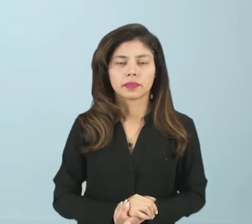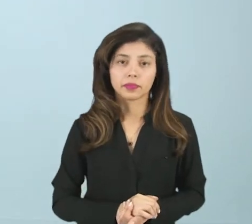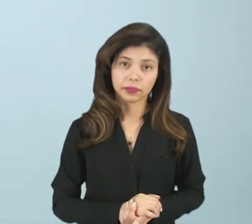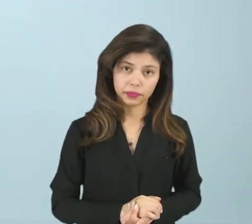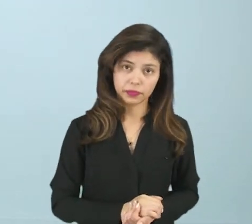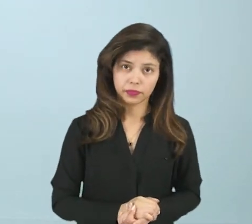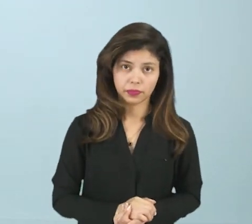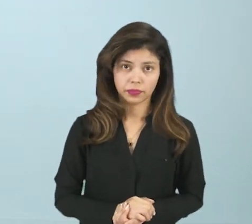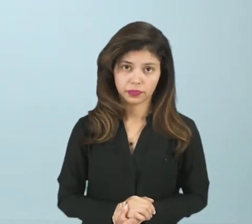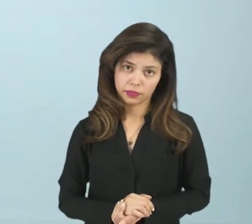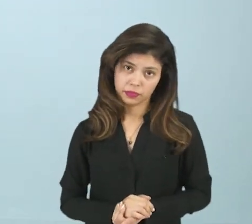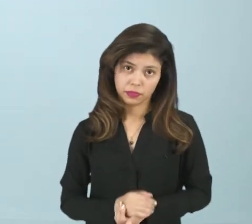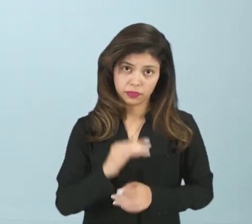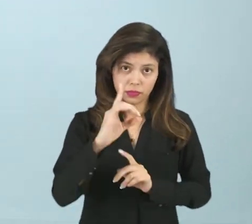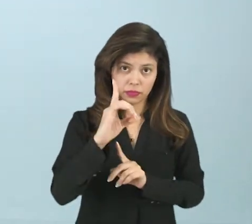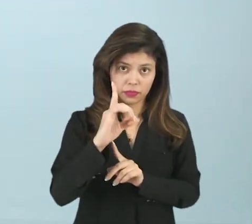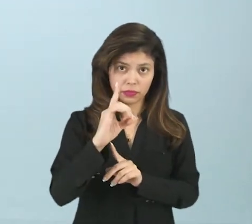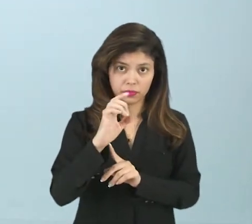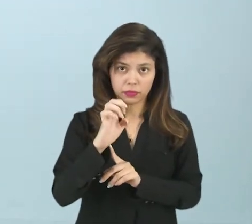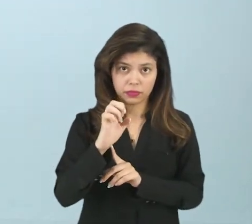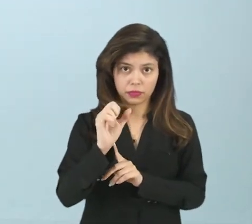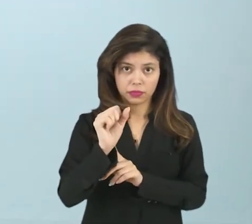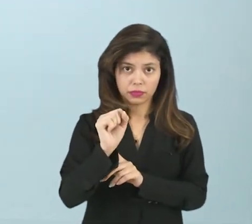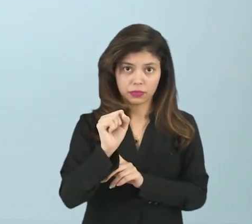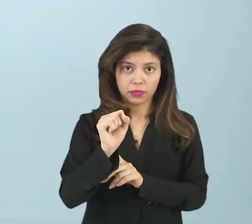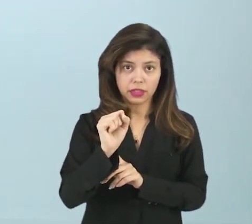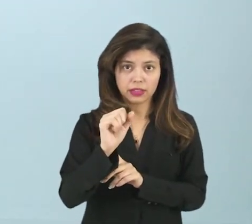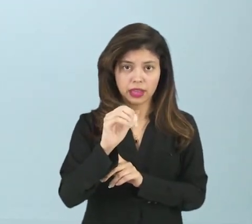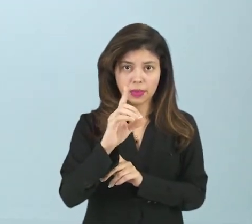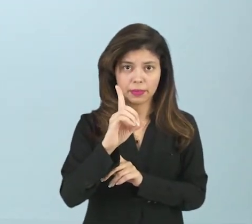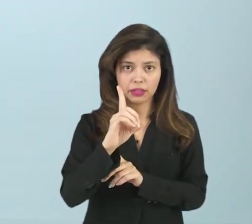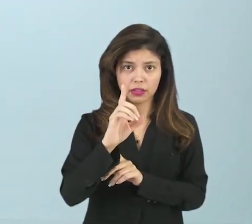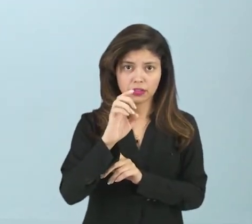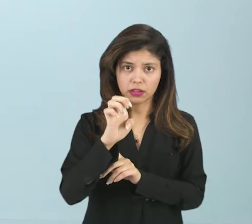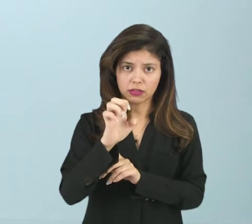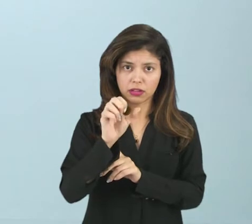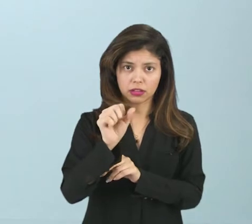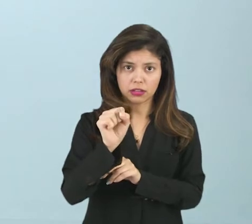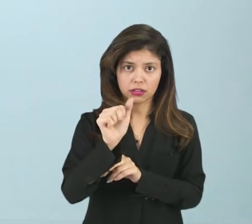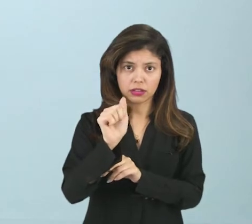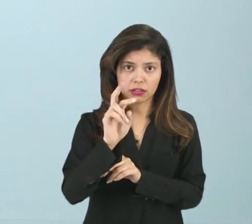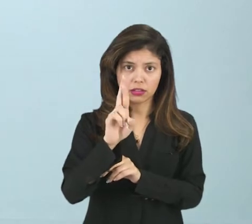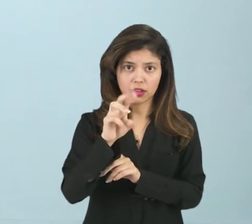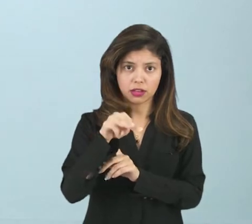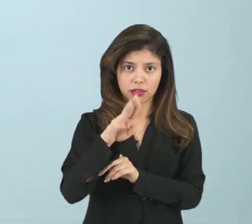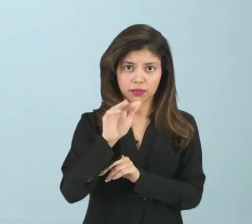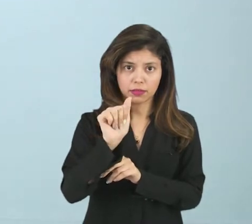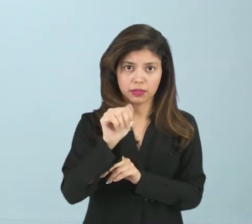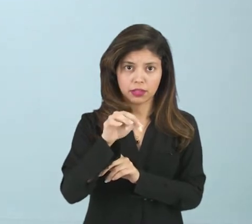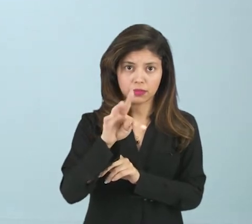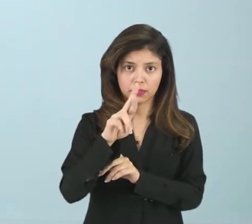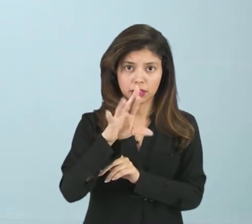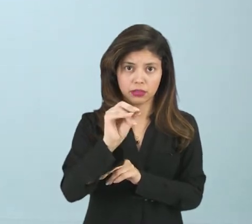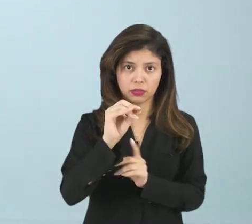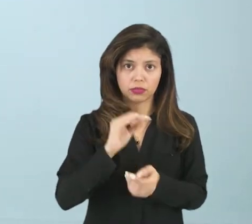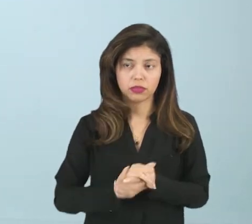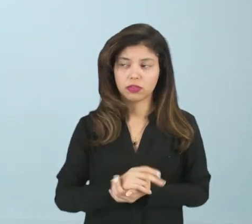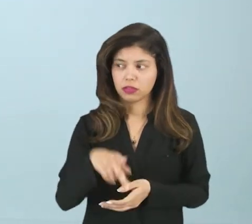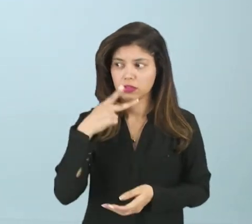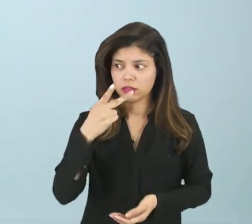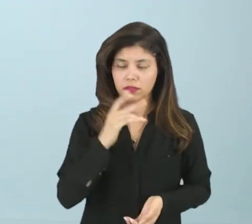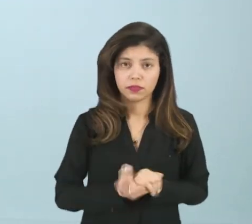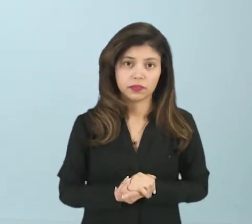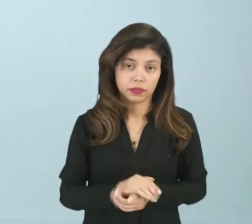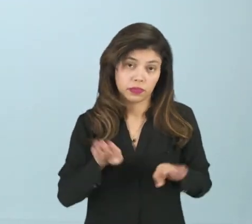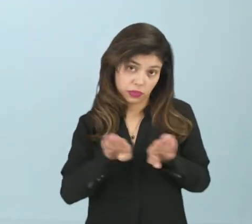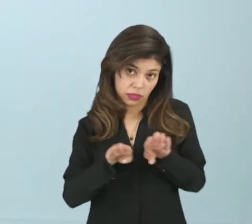do desarmamento. Nós tivemos também um referendo e, ao falar sobre o plebicito, nós